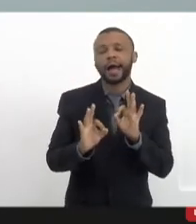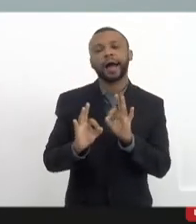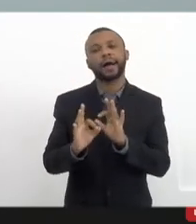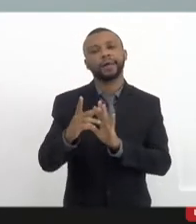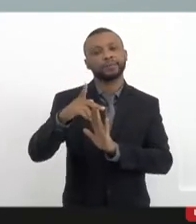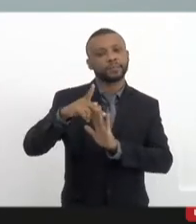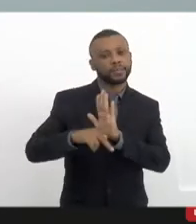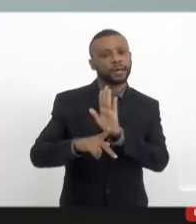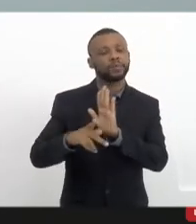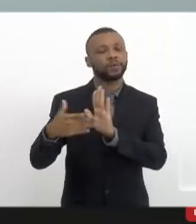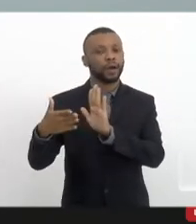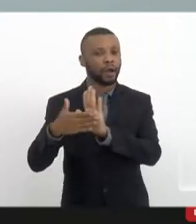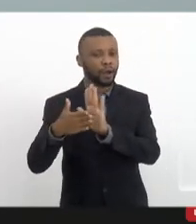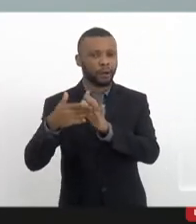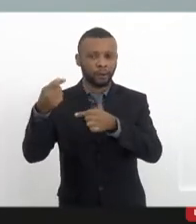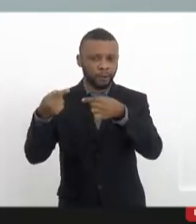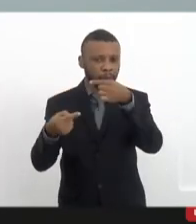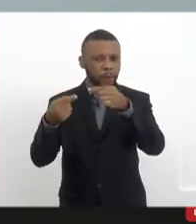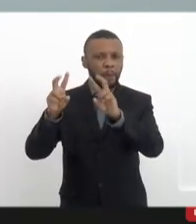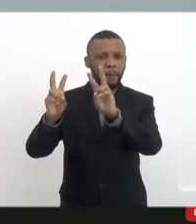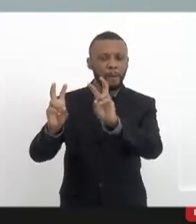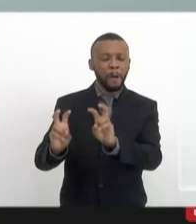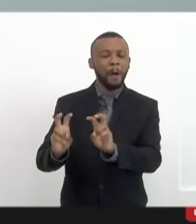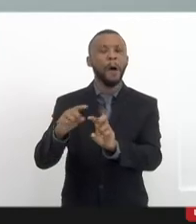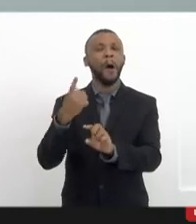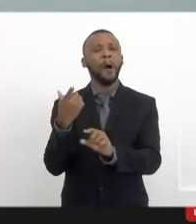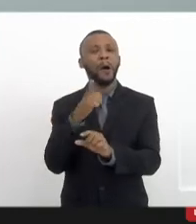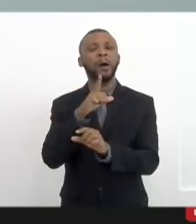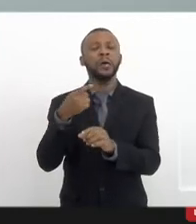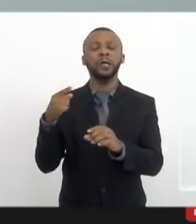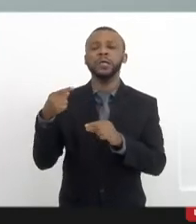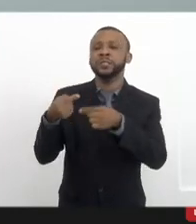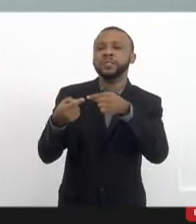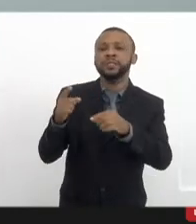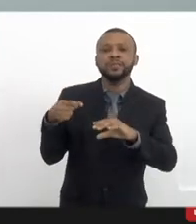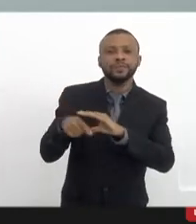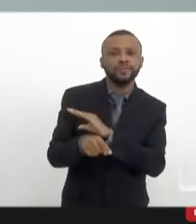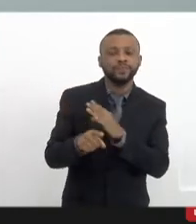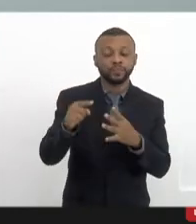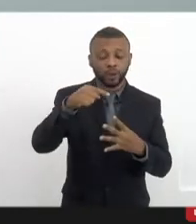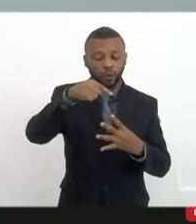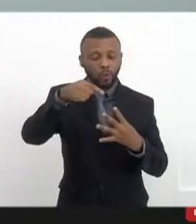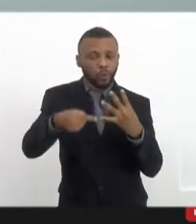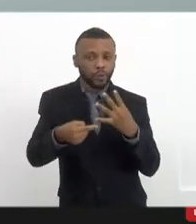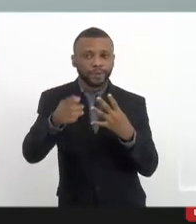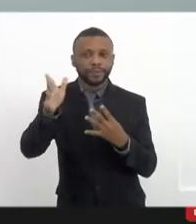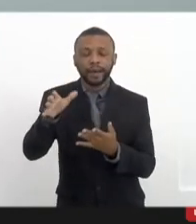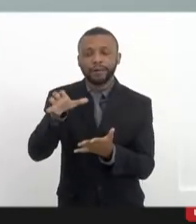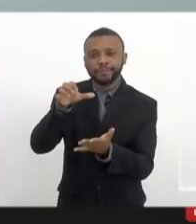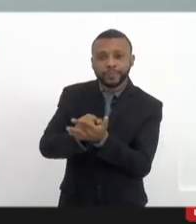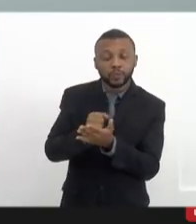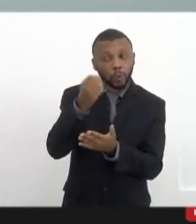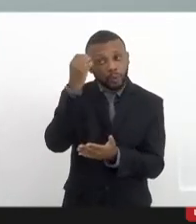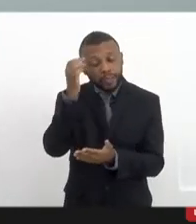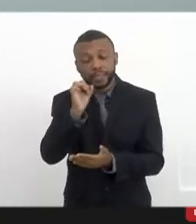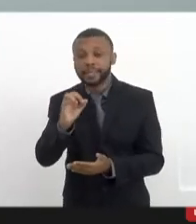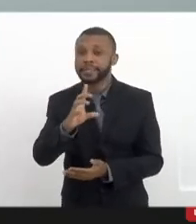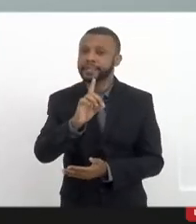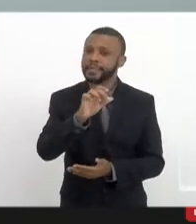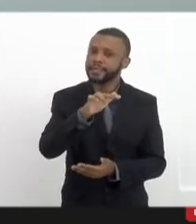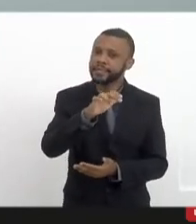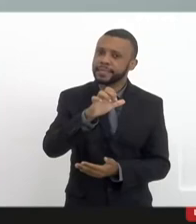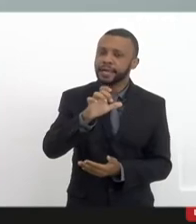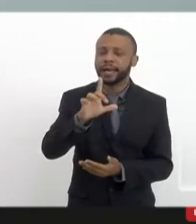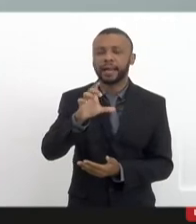pauta da Assembleia para tentar avançar no Conselho Estadual de Comunicação. São os apontamentos que eu registrei. Eu não sei se Dani, Mônica e outros